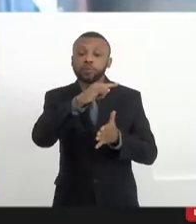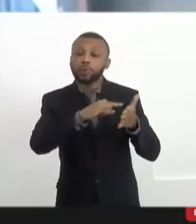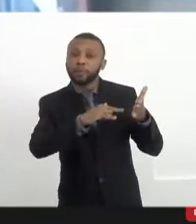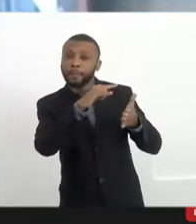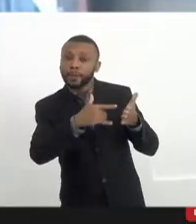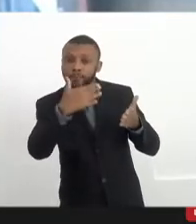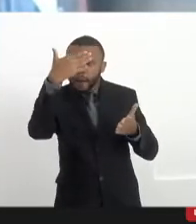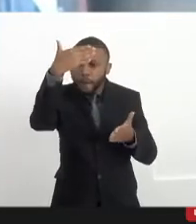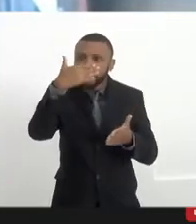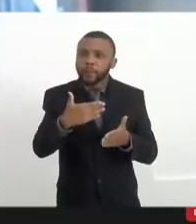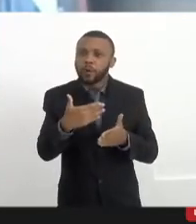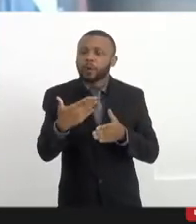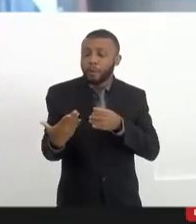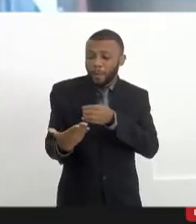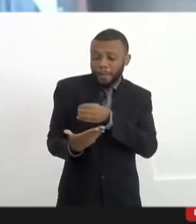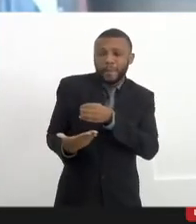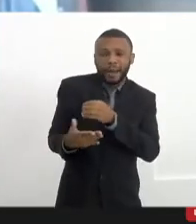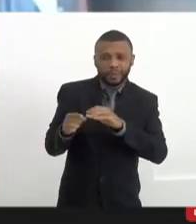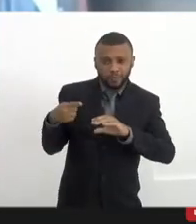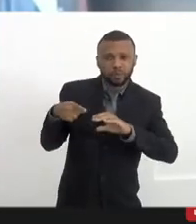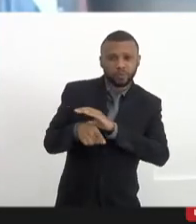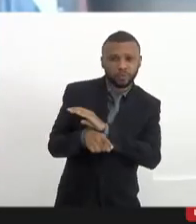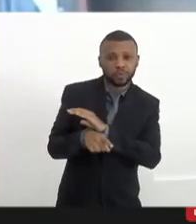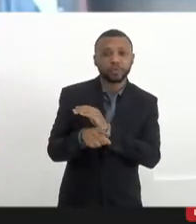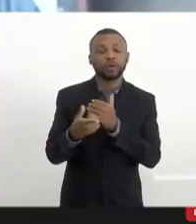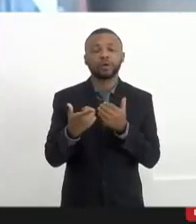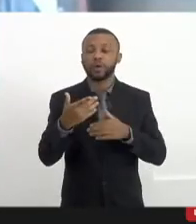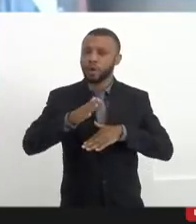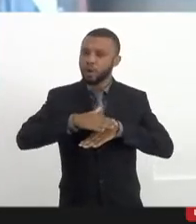Eu estou atrás disso. Busquei apoio da OAB,